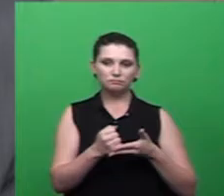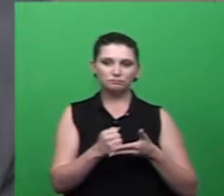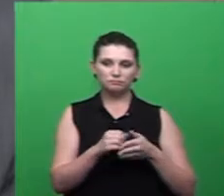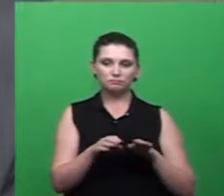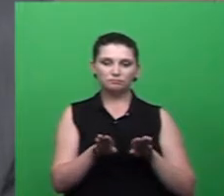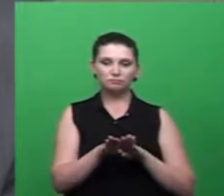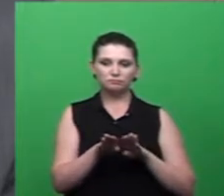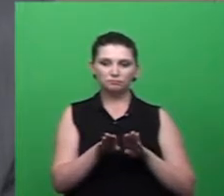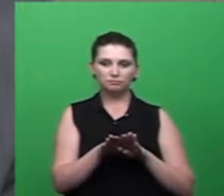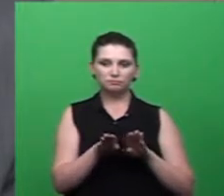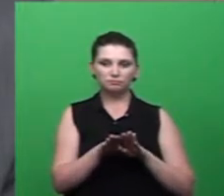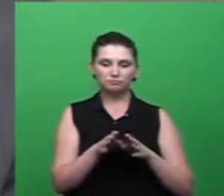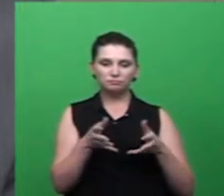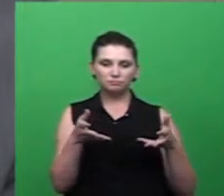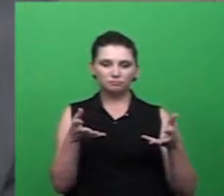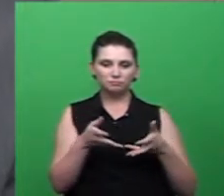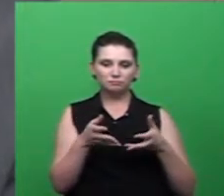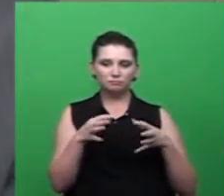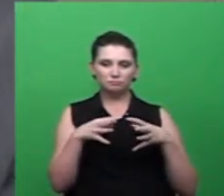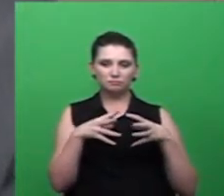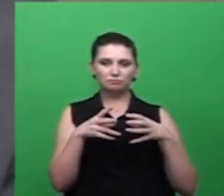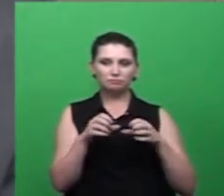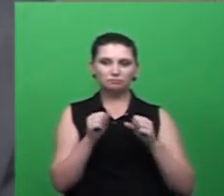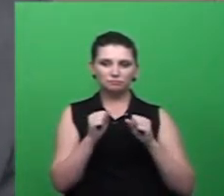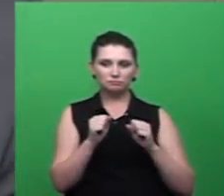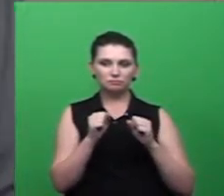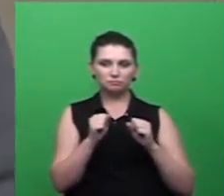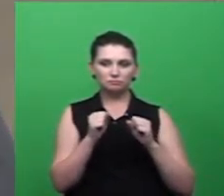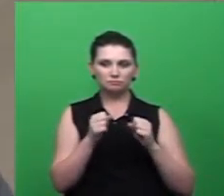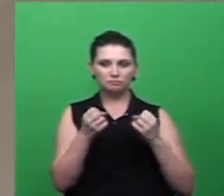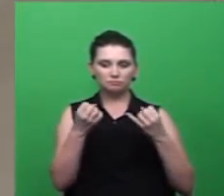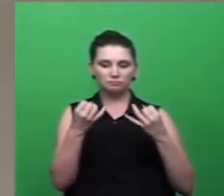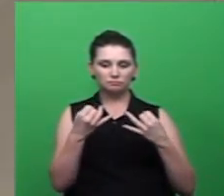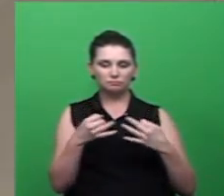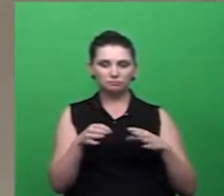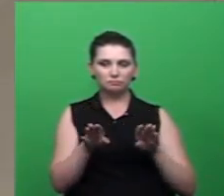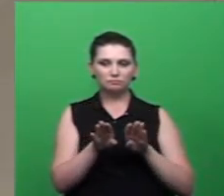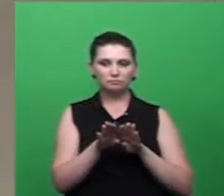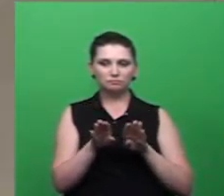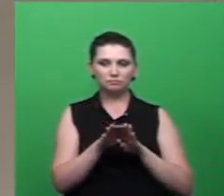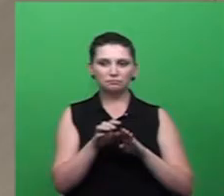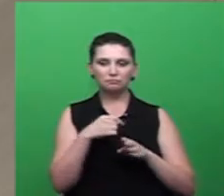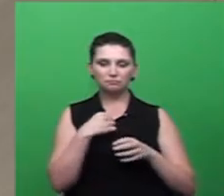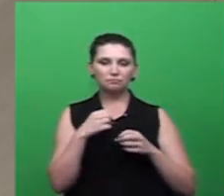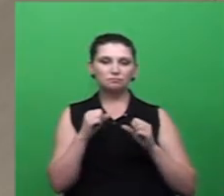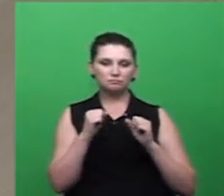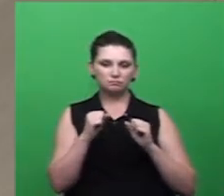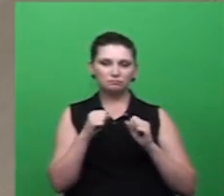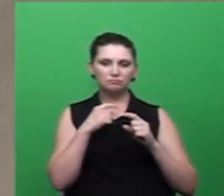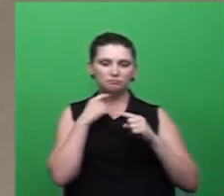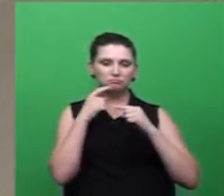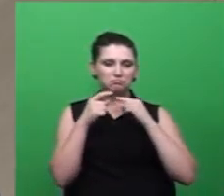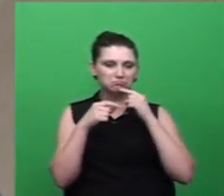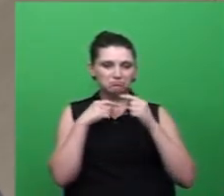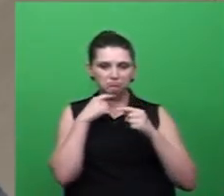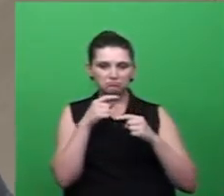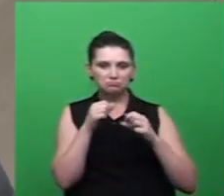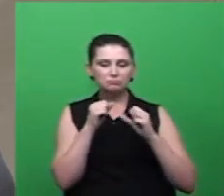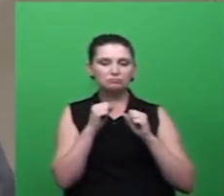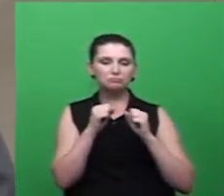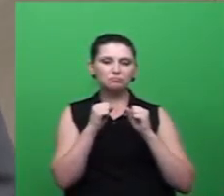aos meus acompanhantes, se quiserem cumprimentar com alguma coisa, e depois me coloco à disposição para tirar alguma dúvida específica